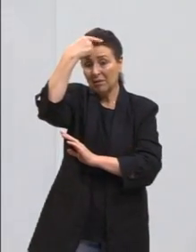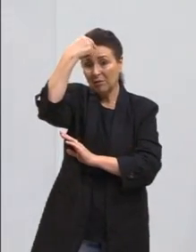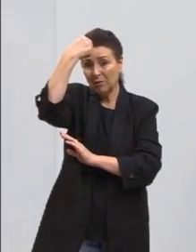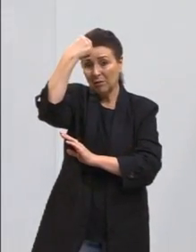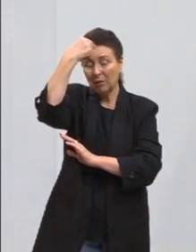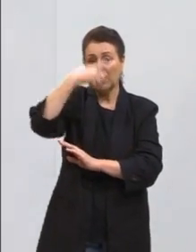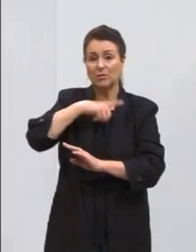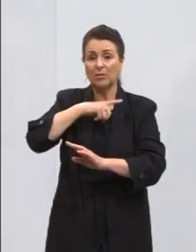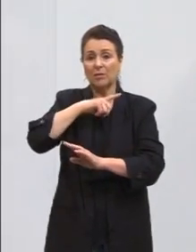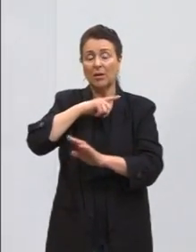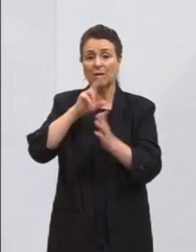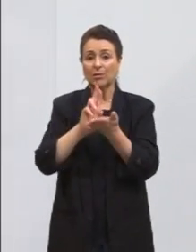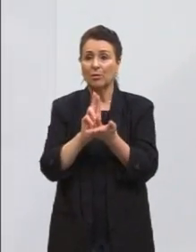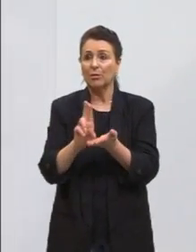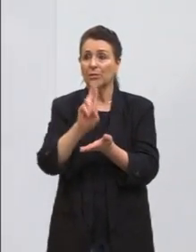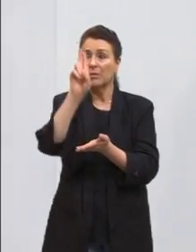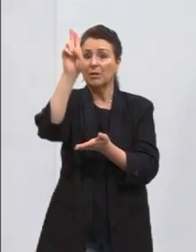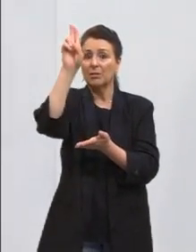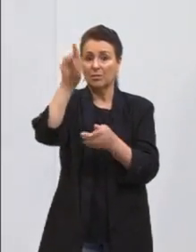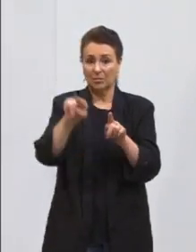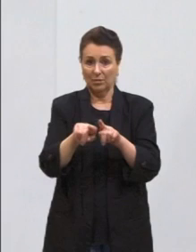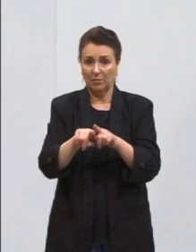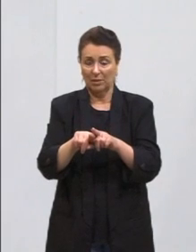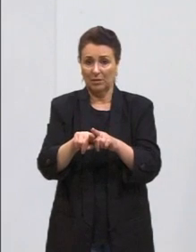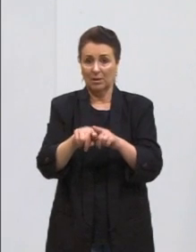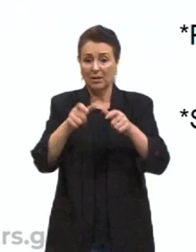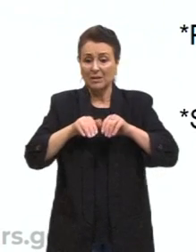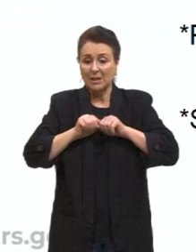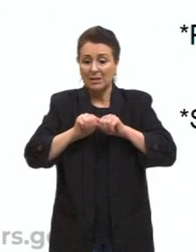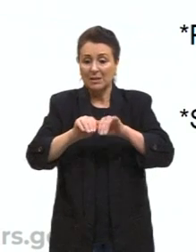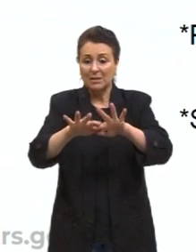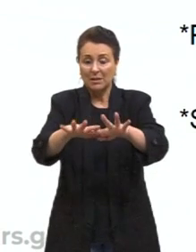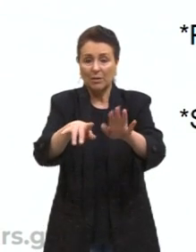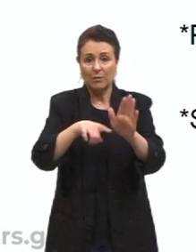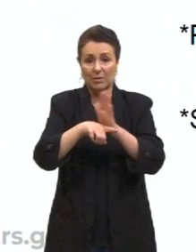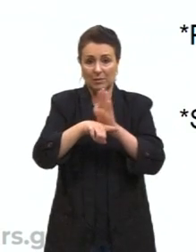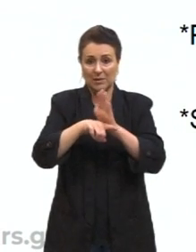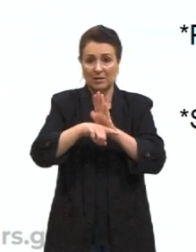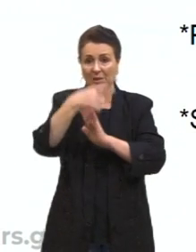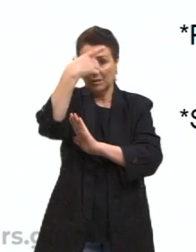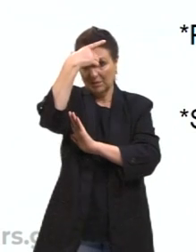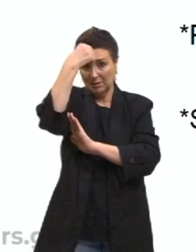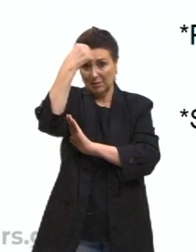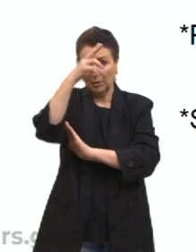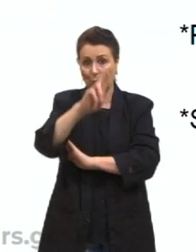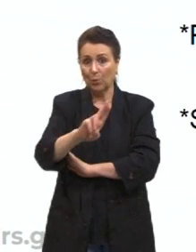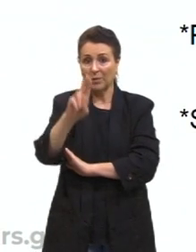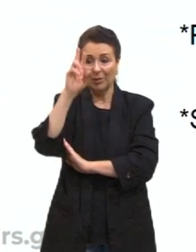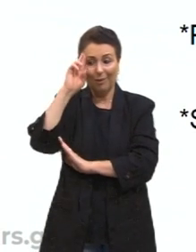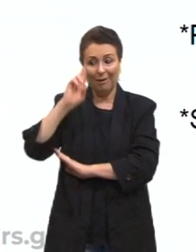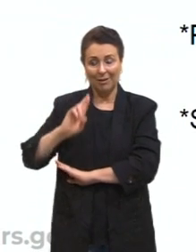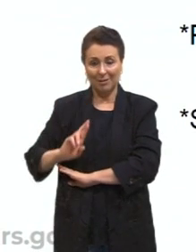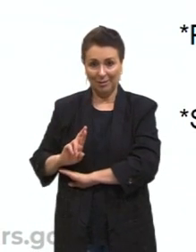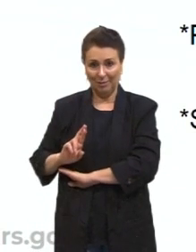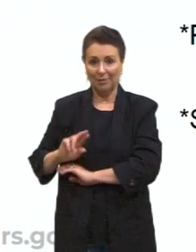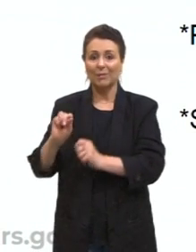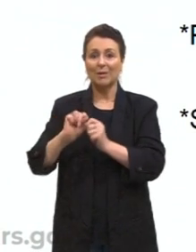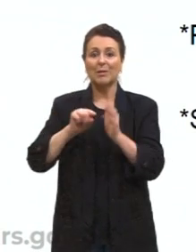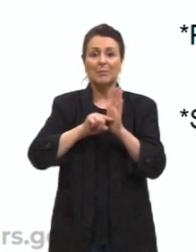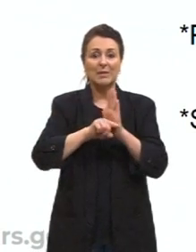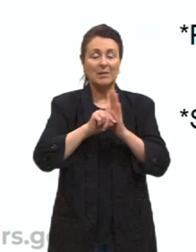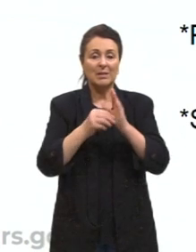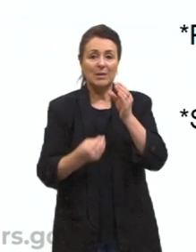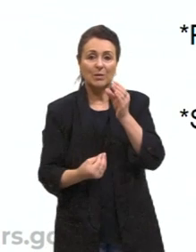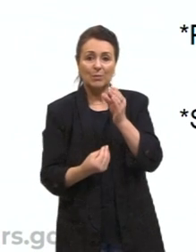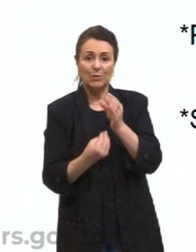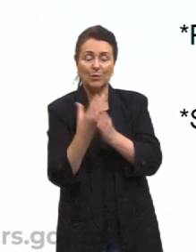a extensão e a pesquisa vai ao encontro disso. Através da razão, nós podemos pesquisar e produzir as